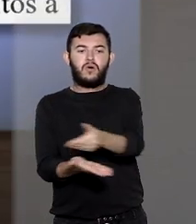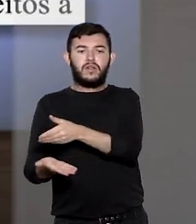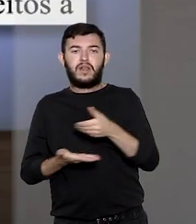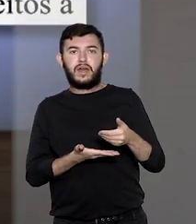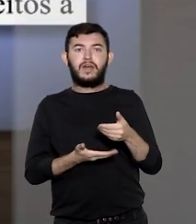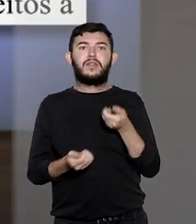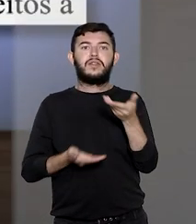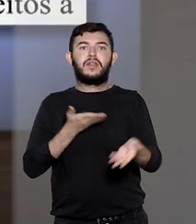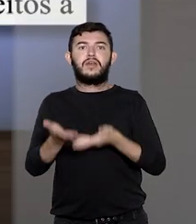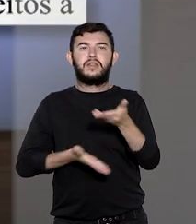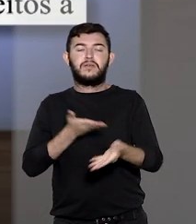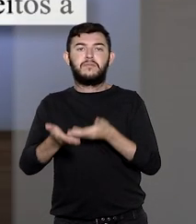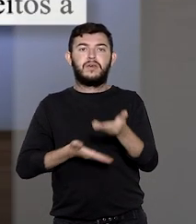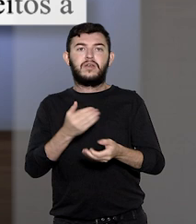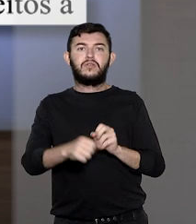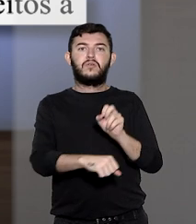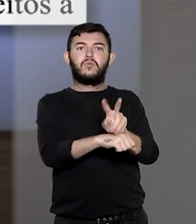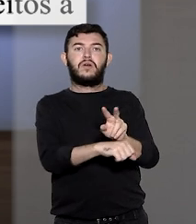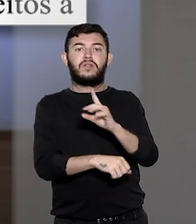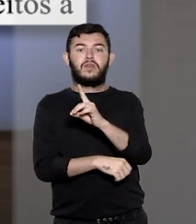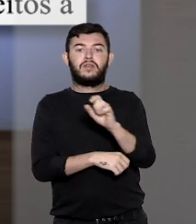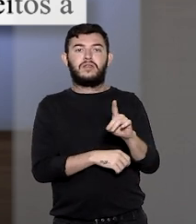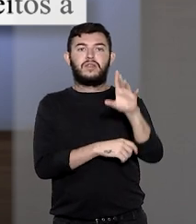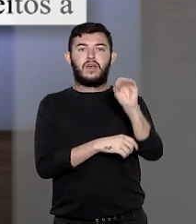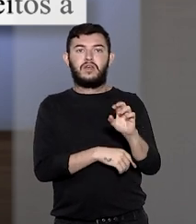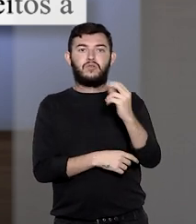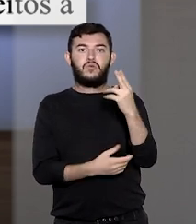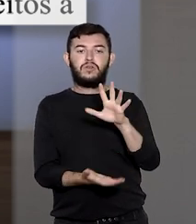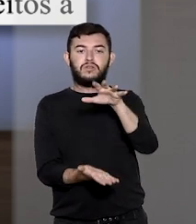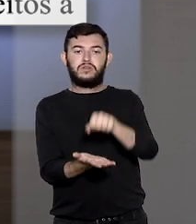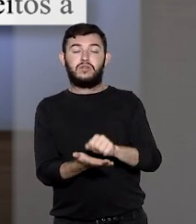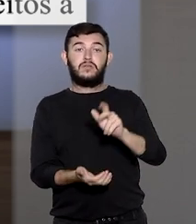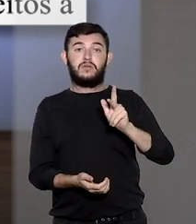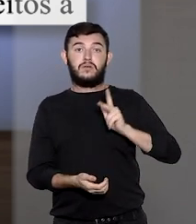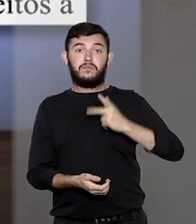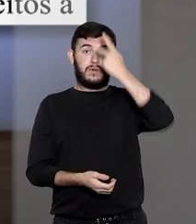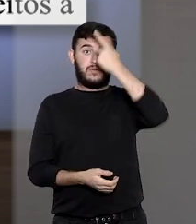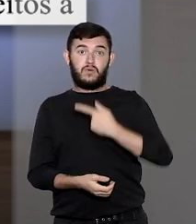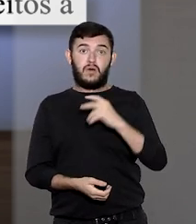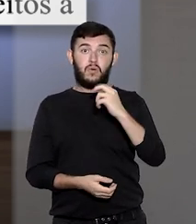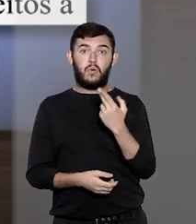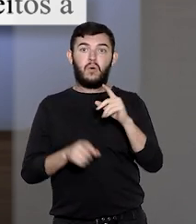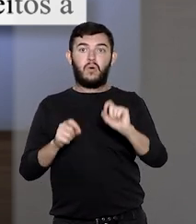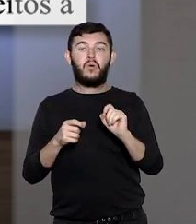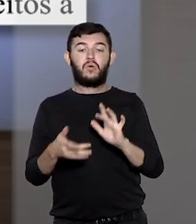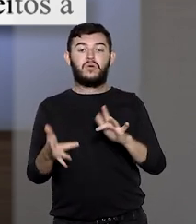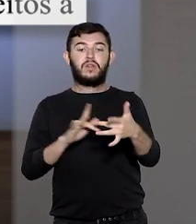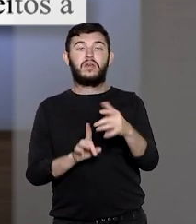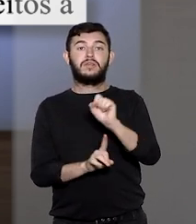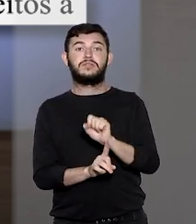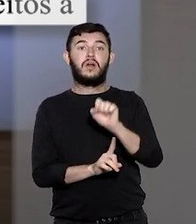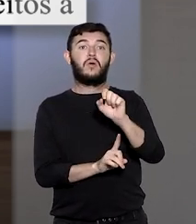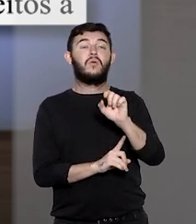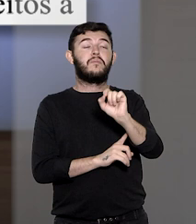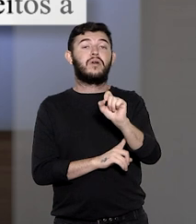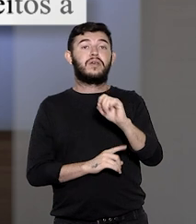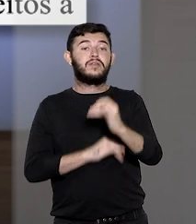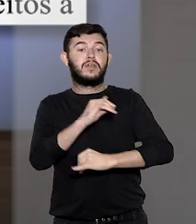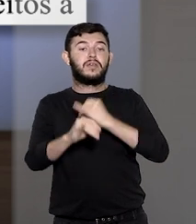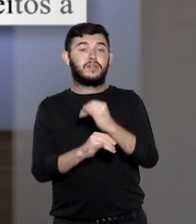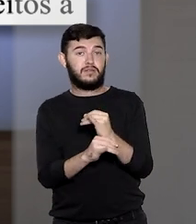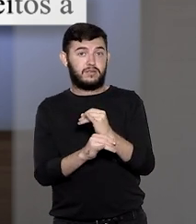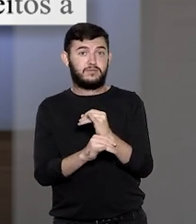armazenamento, guarda e tratamento de registros de dados pessoais ou de comunicações por provedores de conexão e de